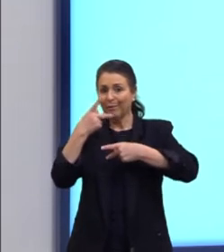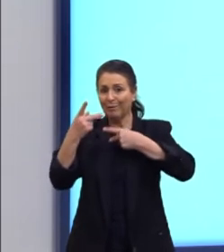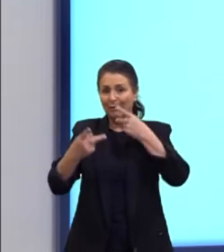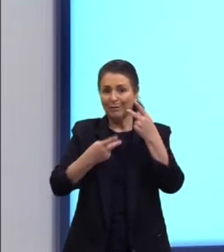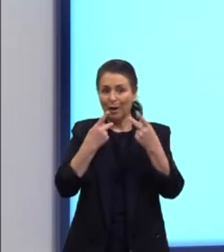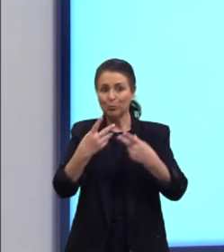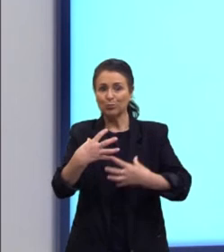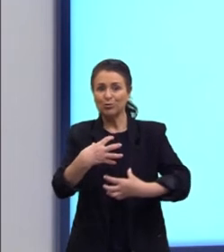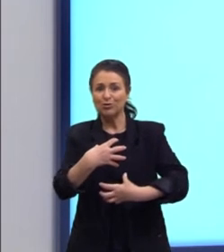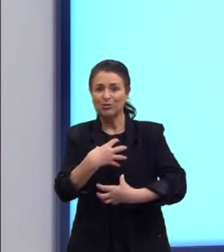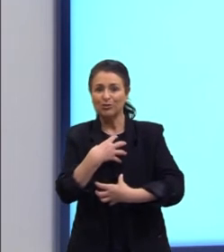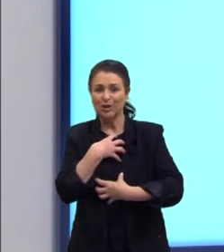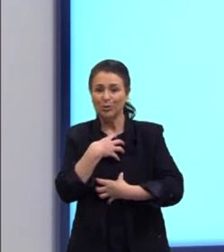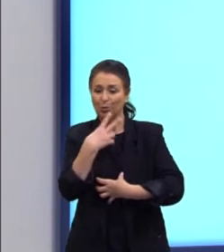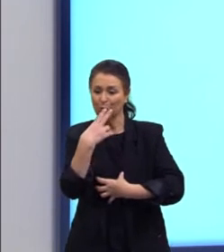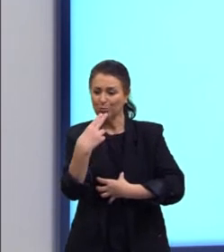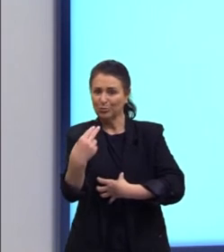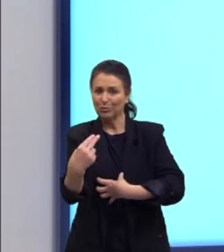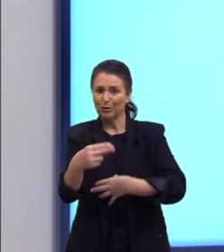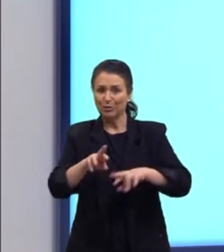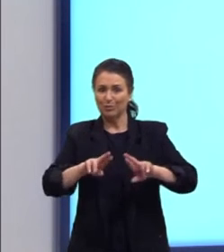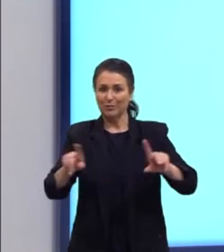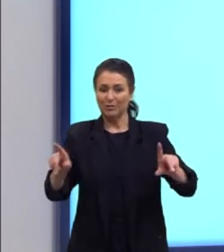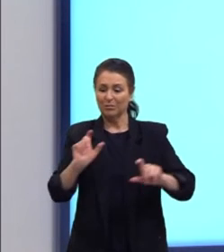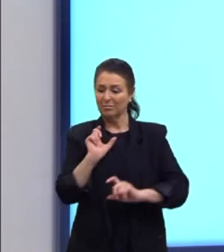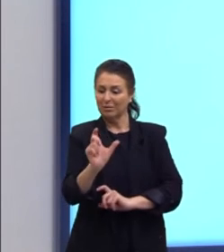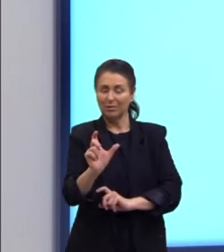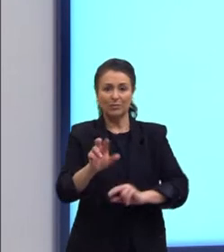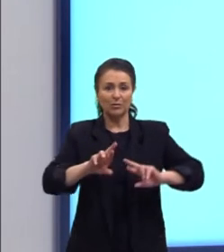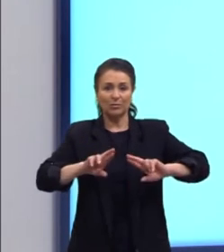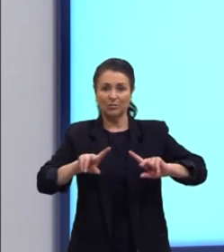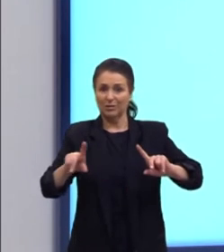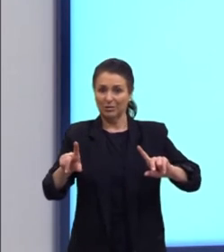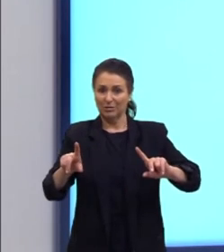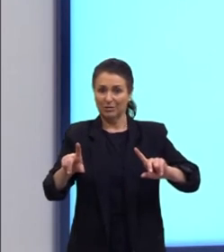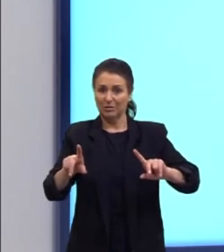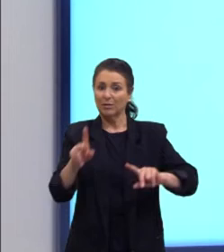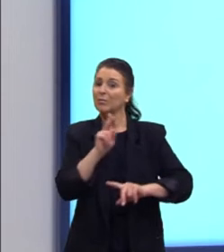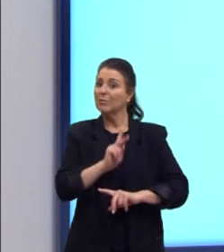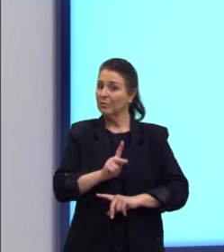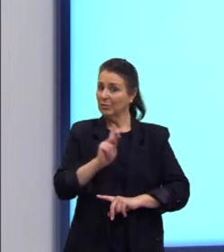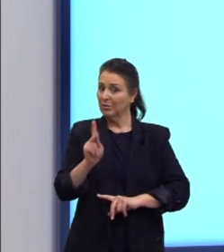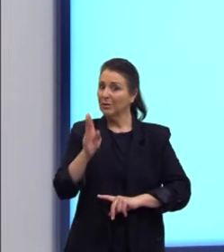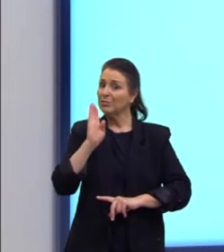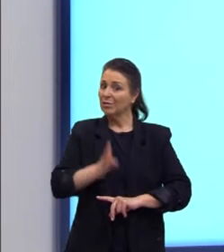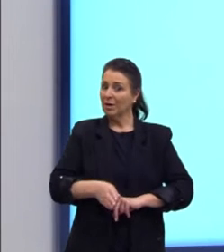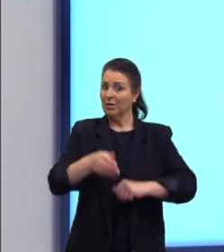sotaques diferentes, com palavras, muitas vezes, diferentes, como já vimos em outras aulas,